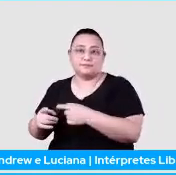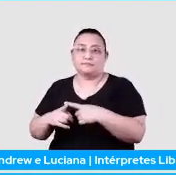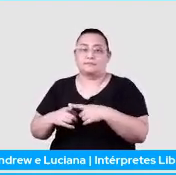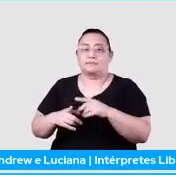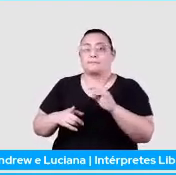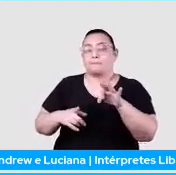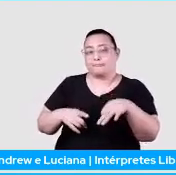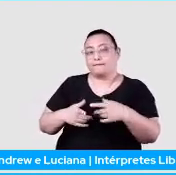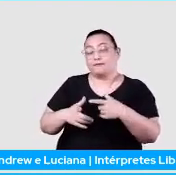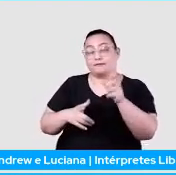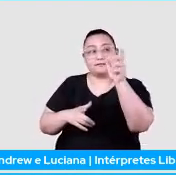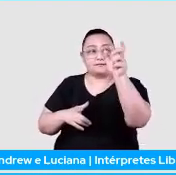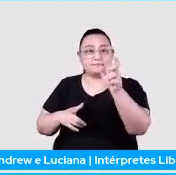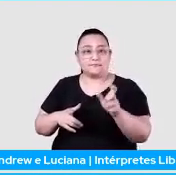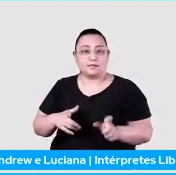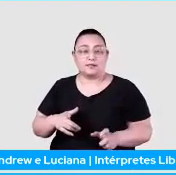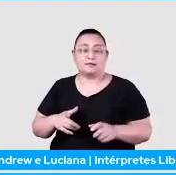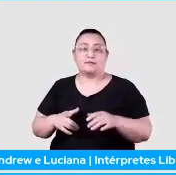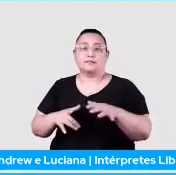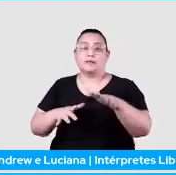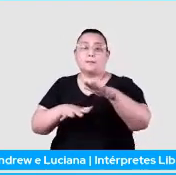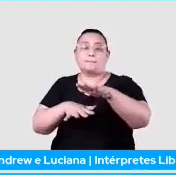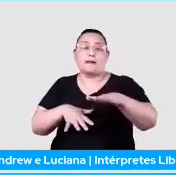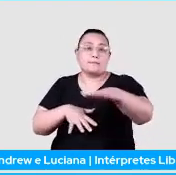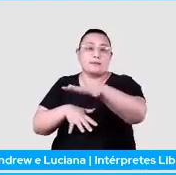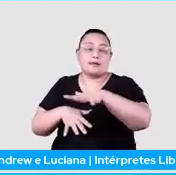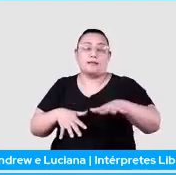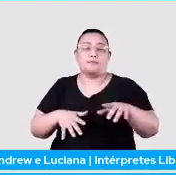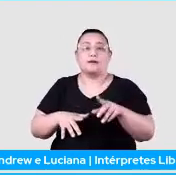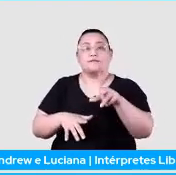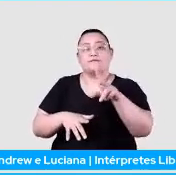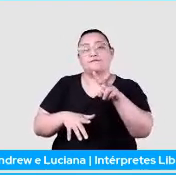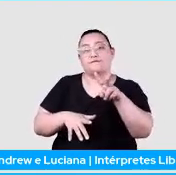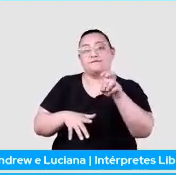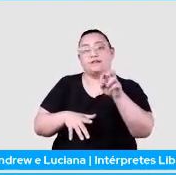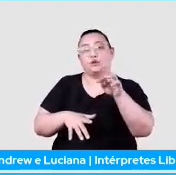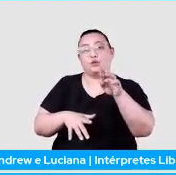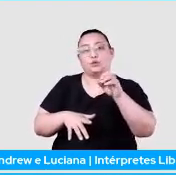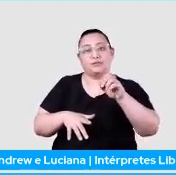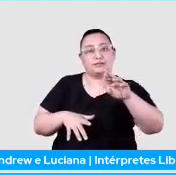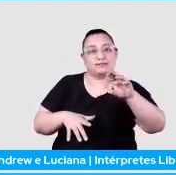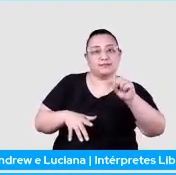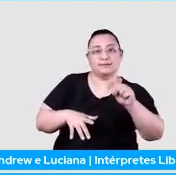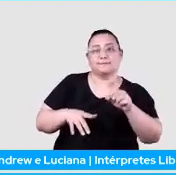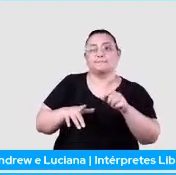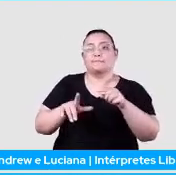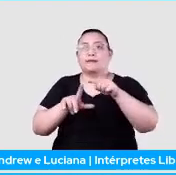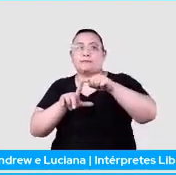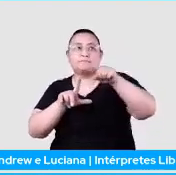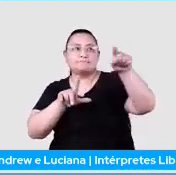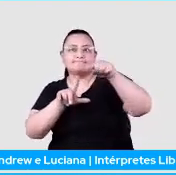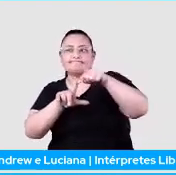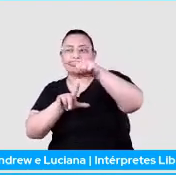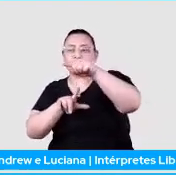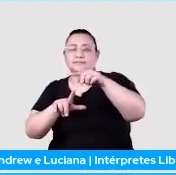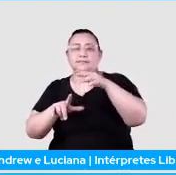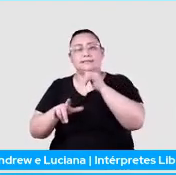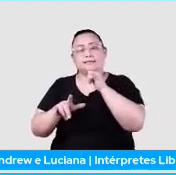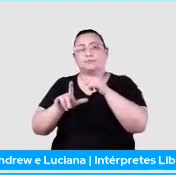palavras, elas meio que vão ser mapeadas para vetores, né? E aí, quando a gente vetou, sabe aqueles planos,